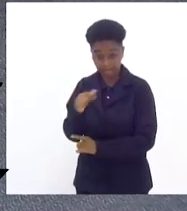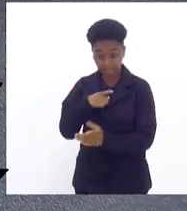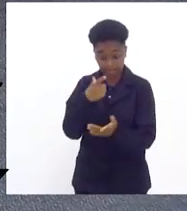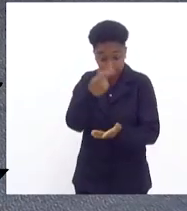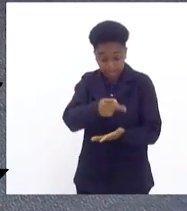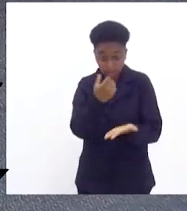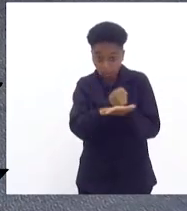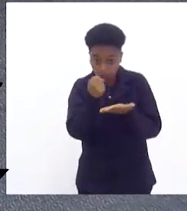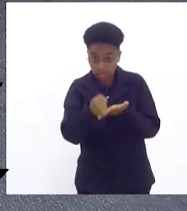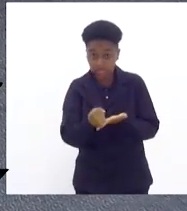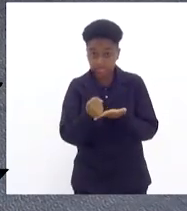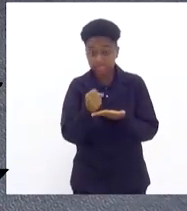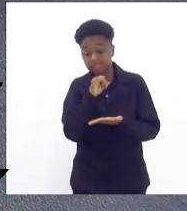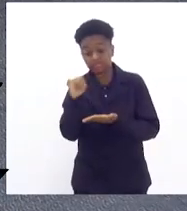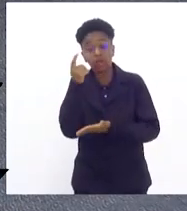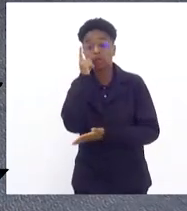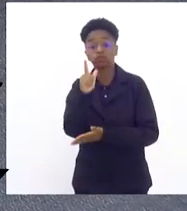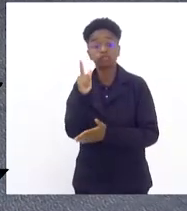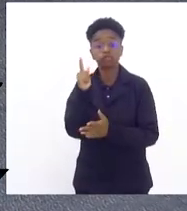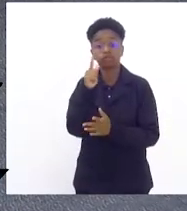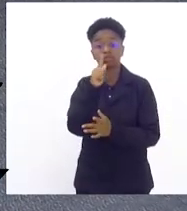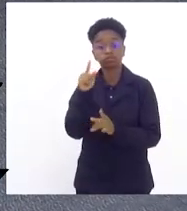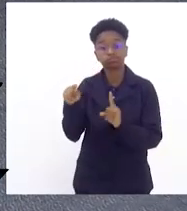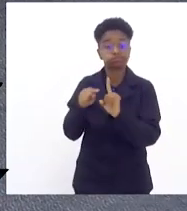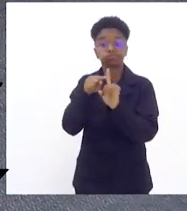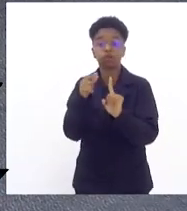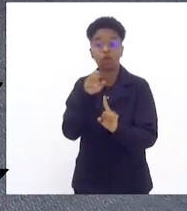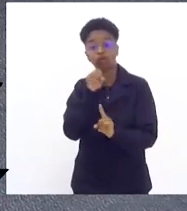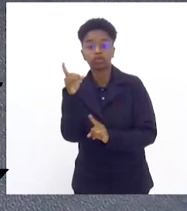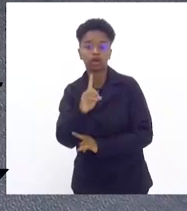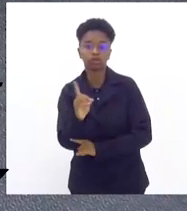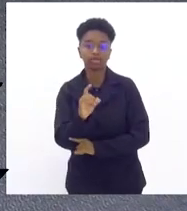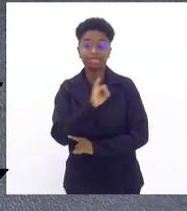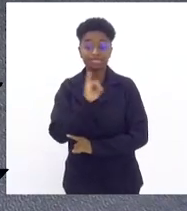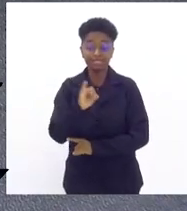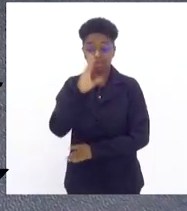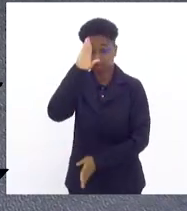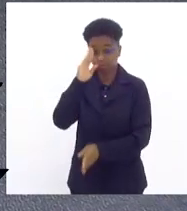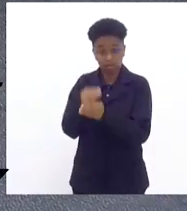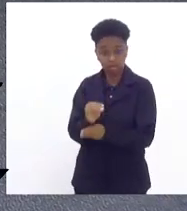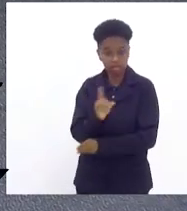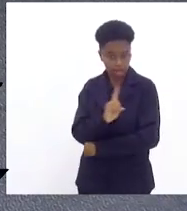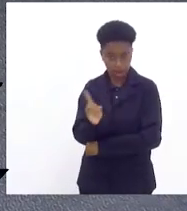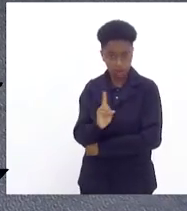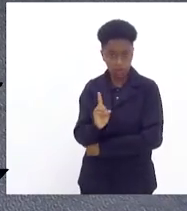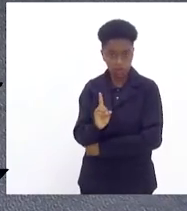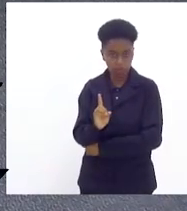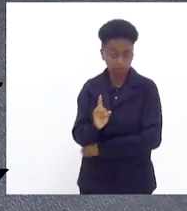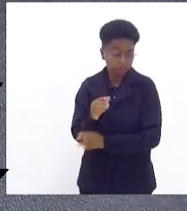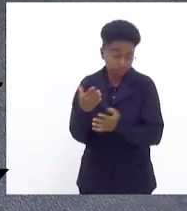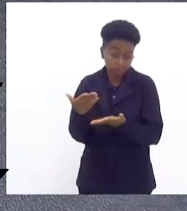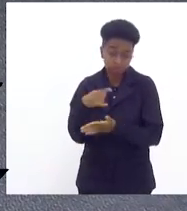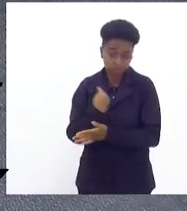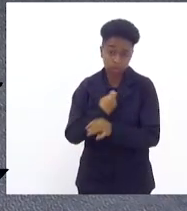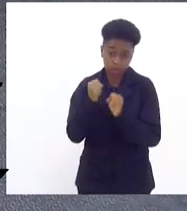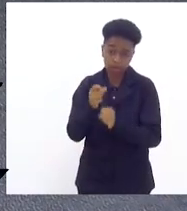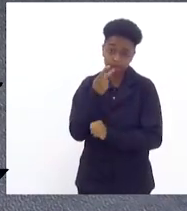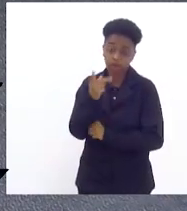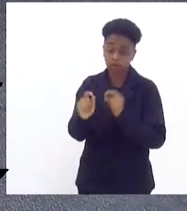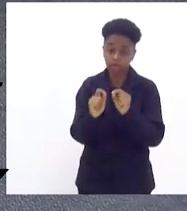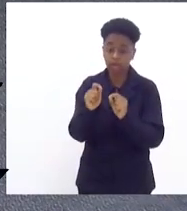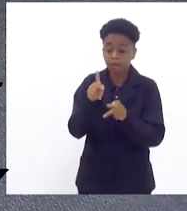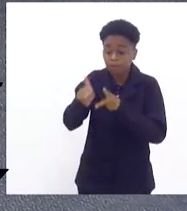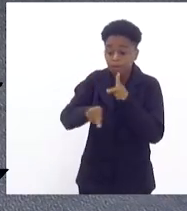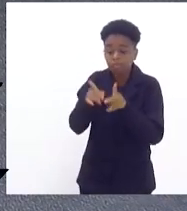foram ou não atingidas e aí se chegar à conclusão que não foram a gente aqui pode afirmar que a nossa população